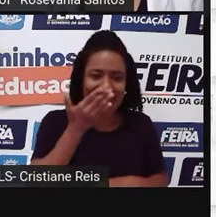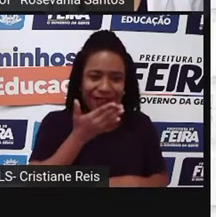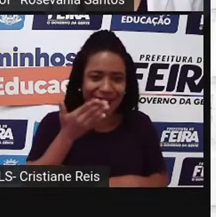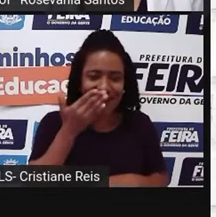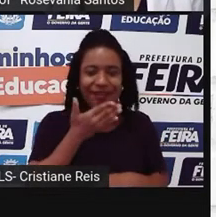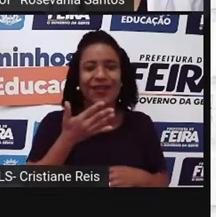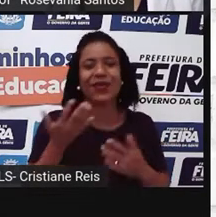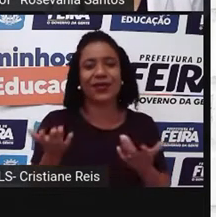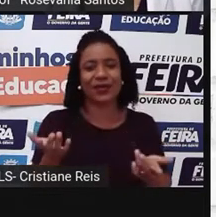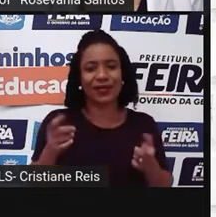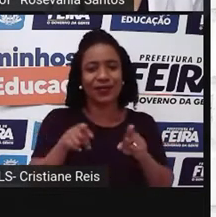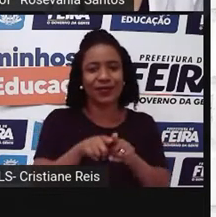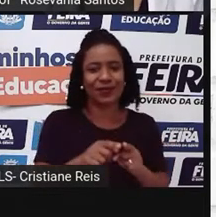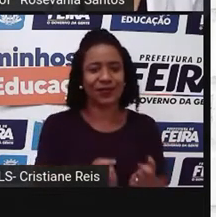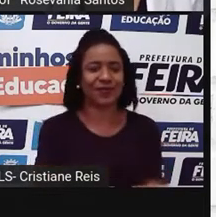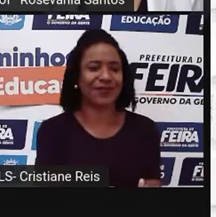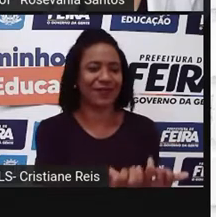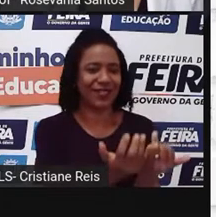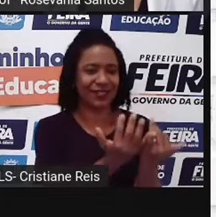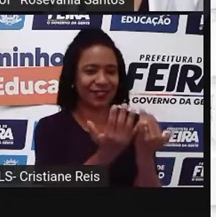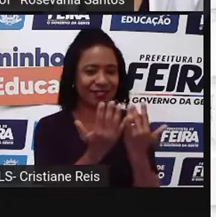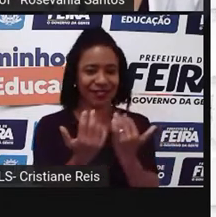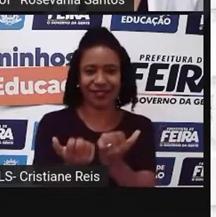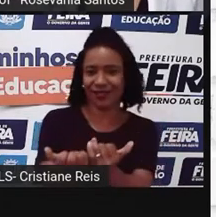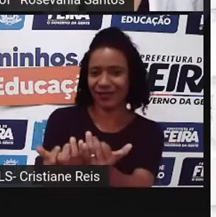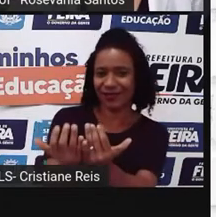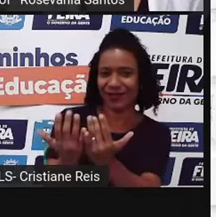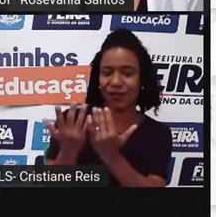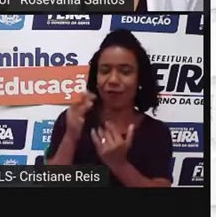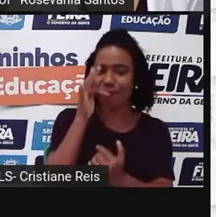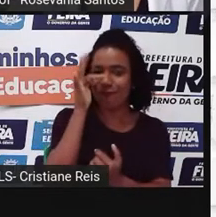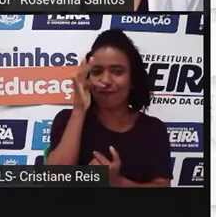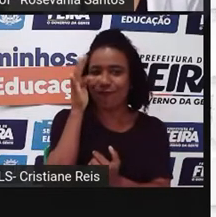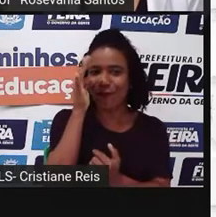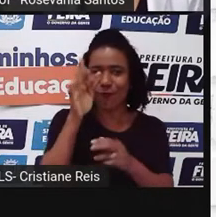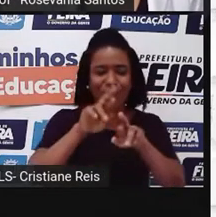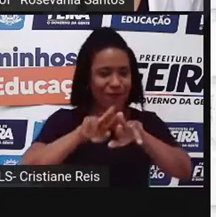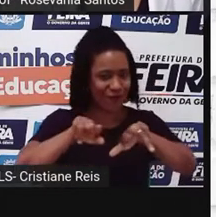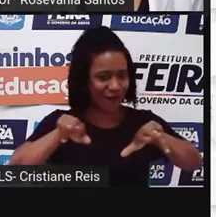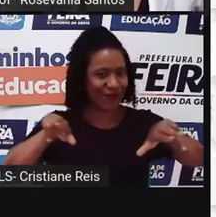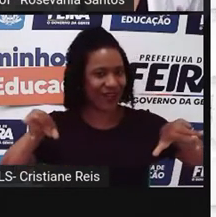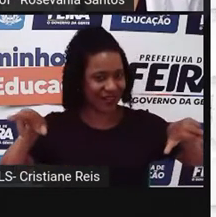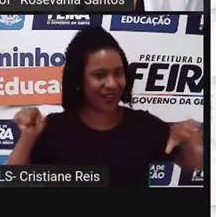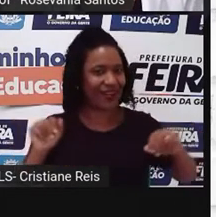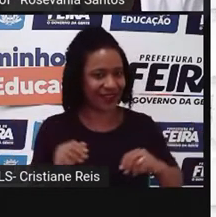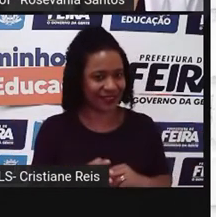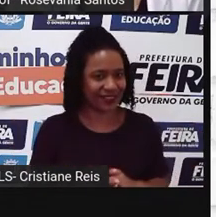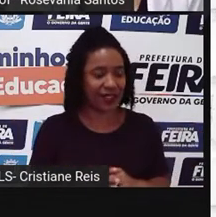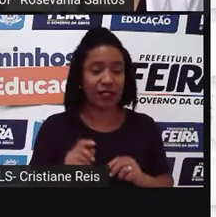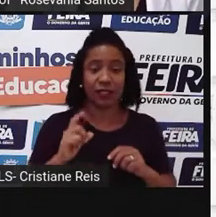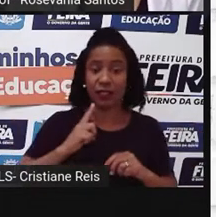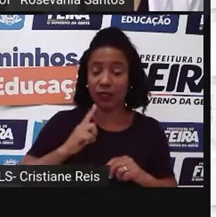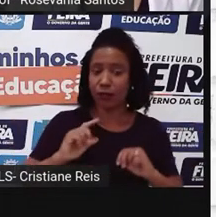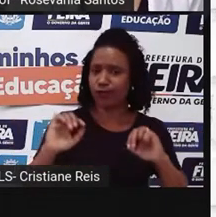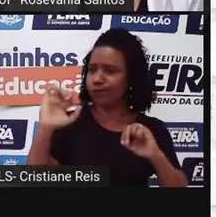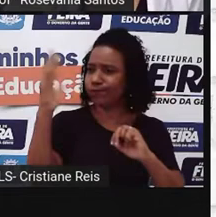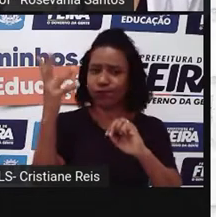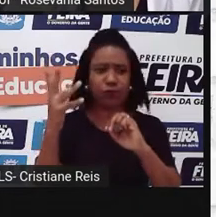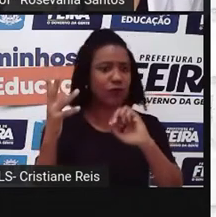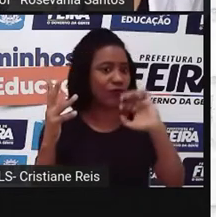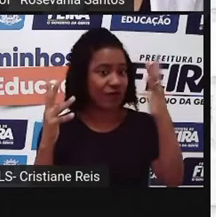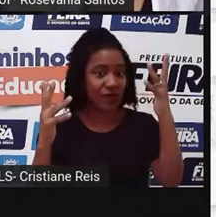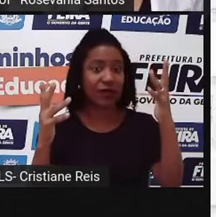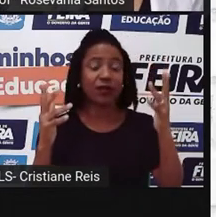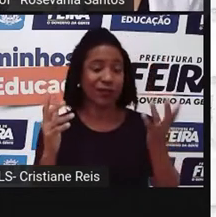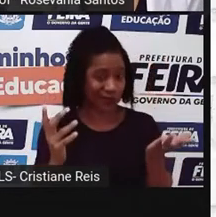As plantações de flores, né? Para atender os mais diversos tipos de eventos, né? Que exijam esse tipo de